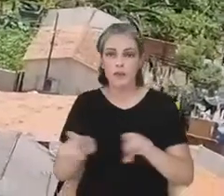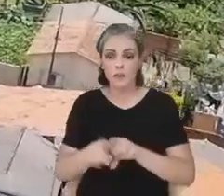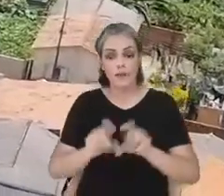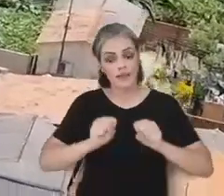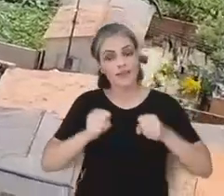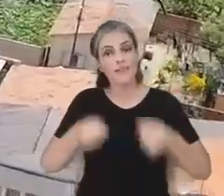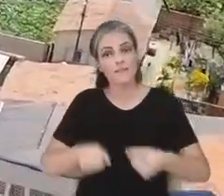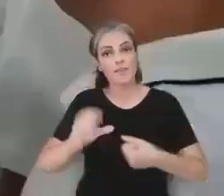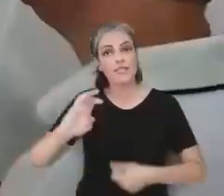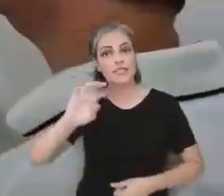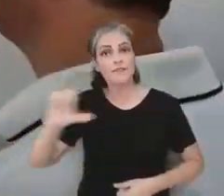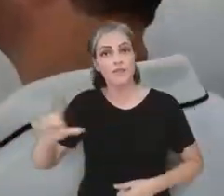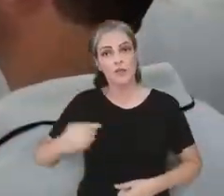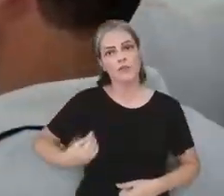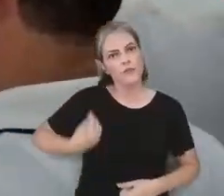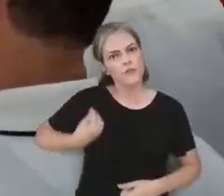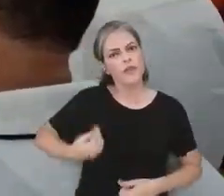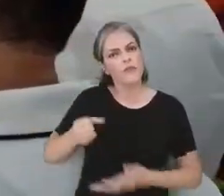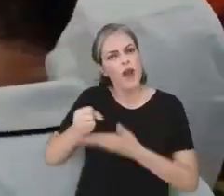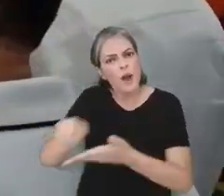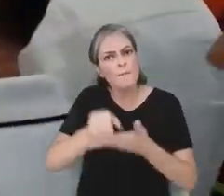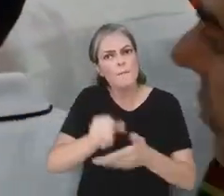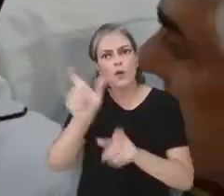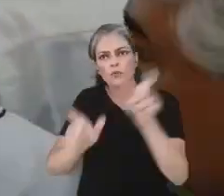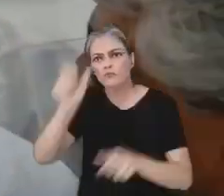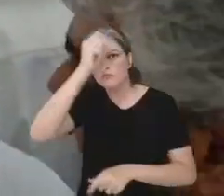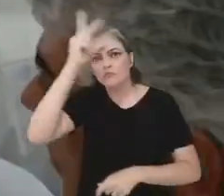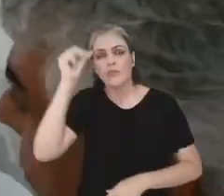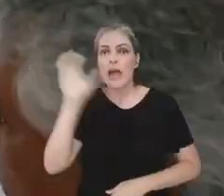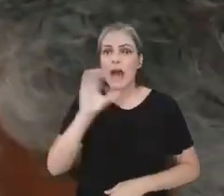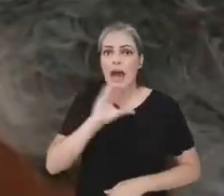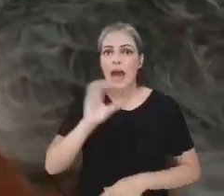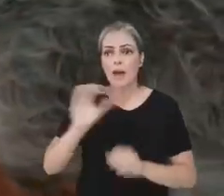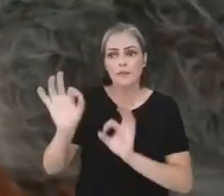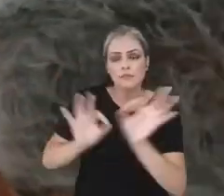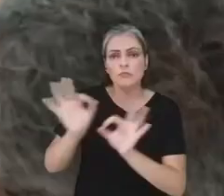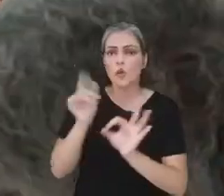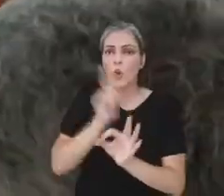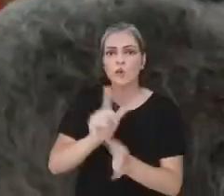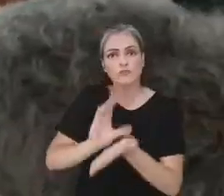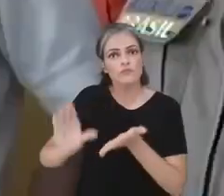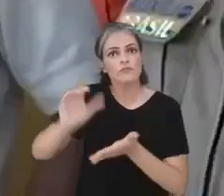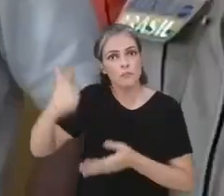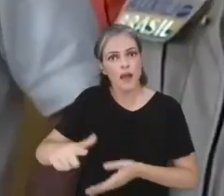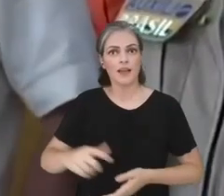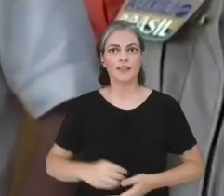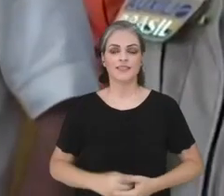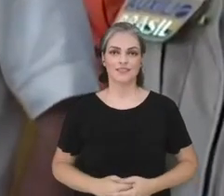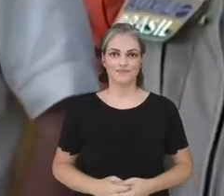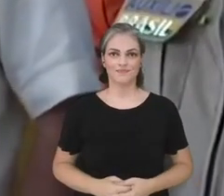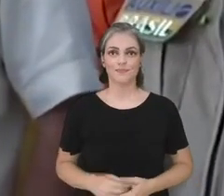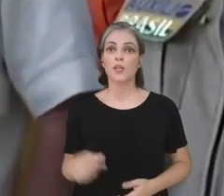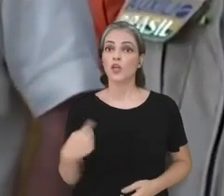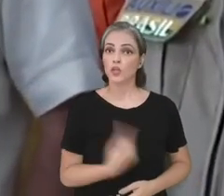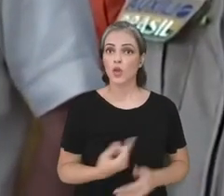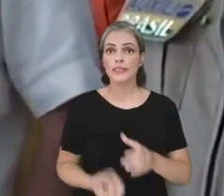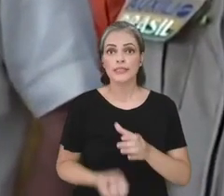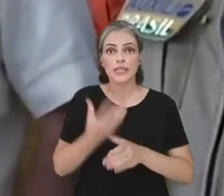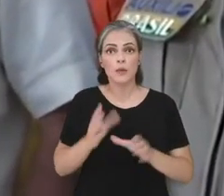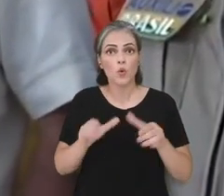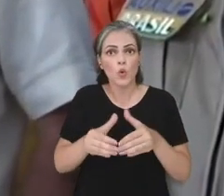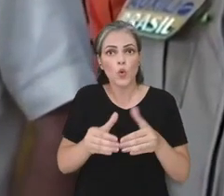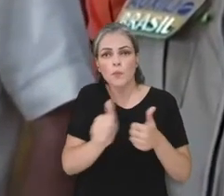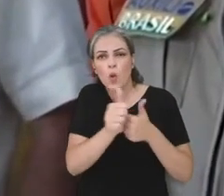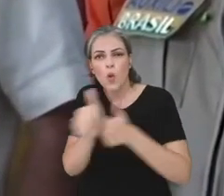a Defesa Civil Nacional está dando suporte aos gestores locais para agilizar novos repasses. Nós estabelecemos um centro de